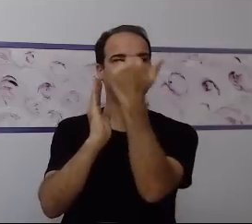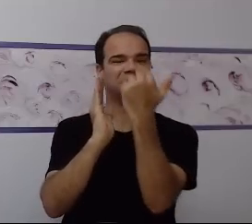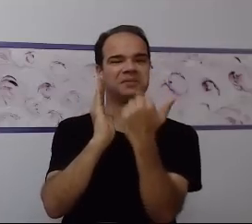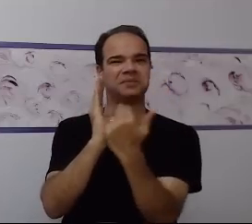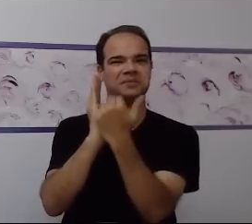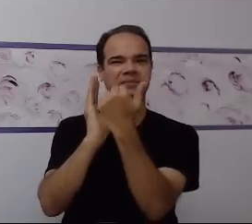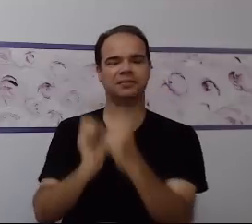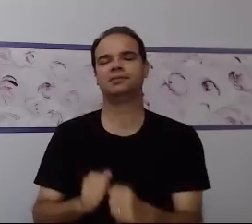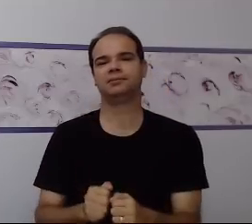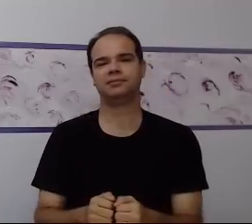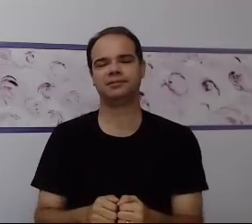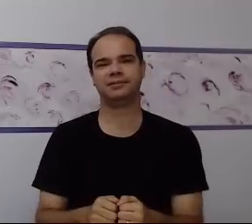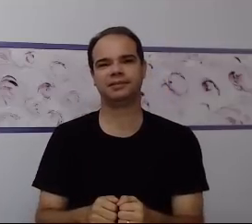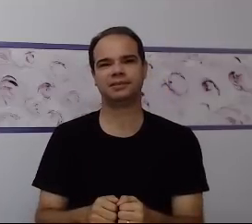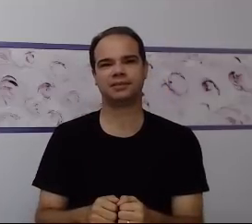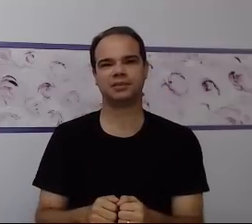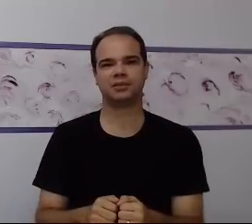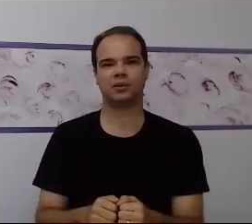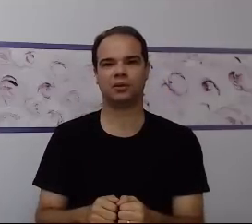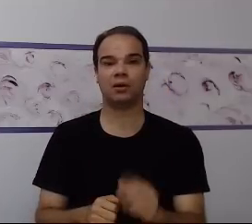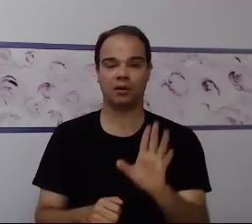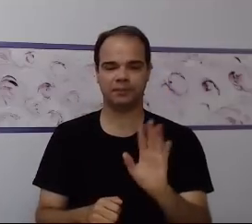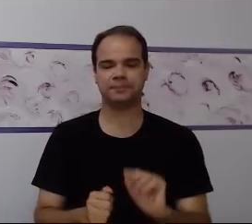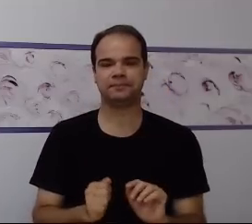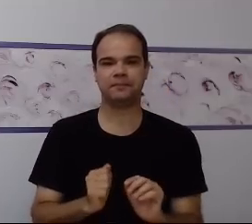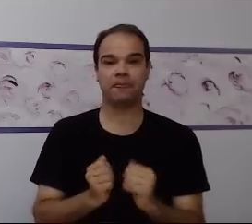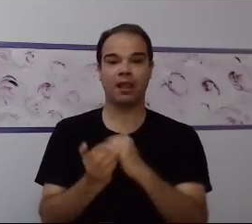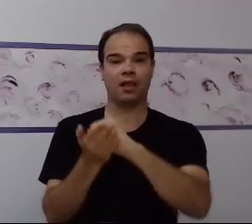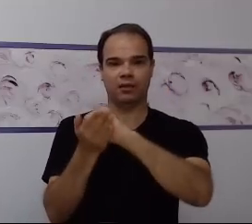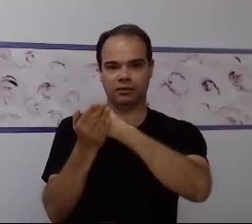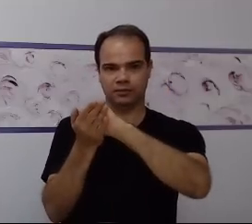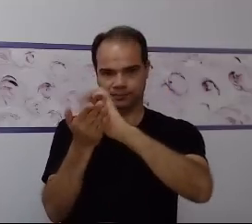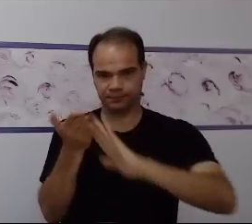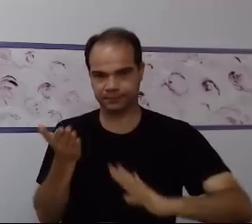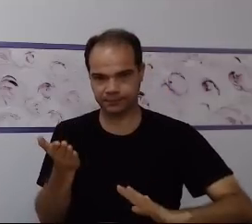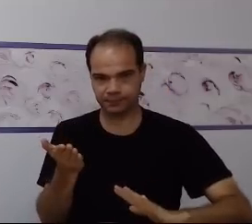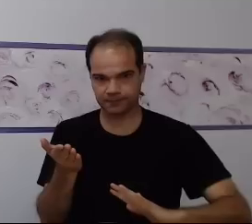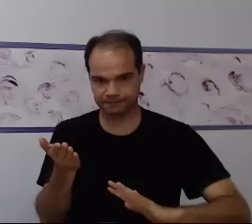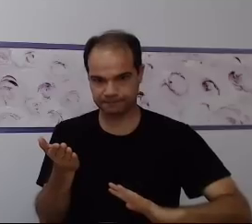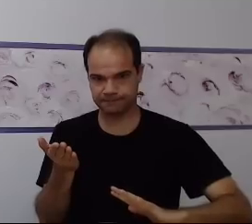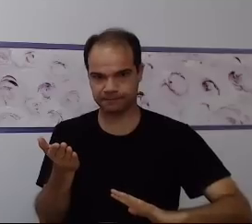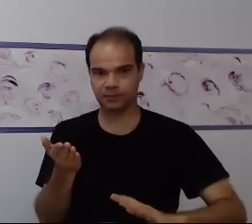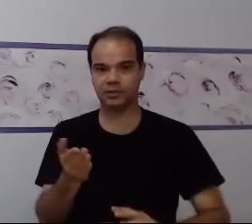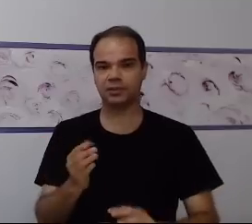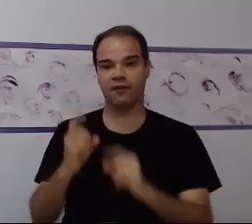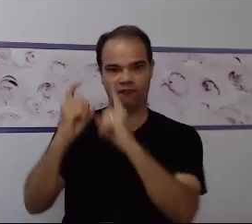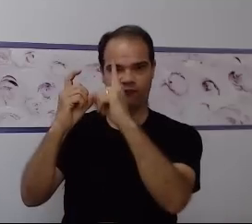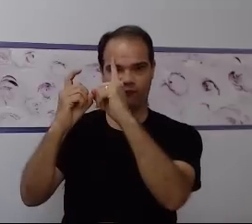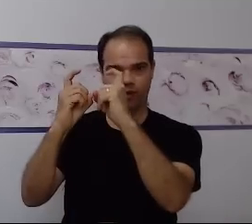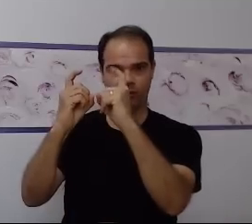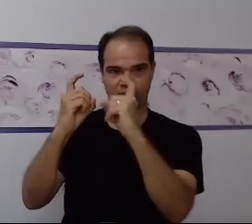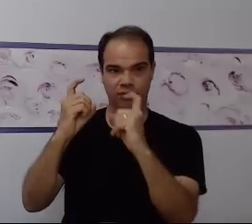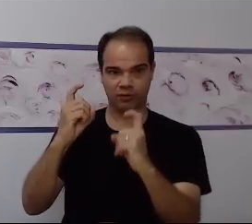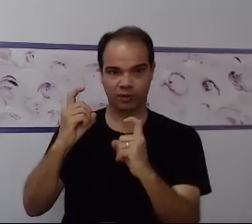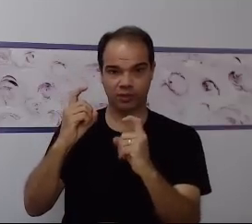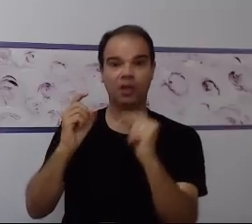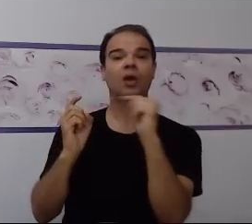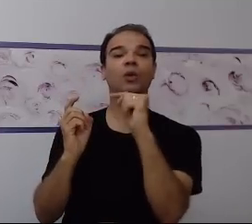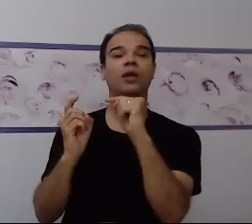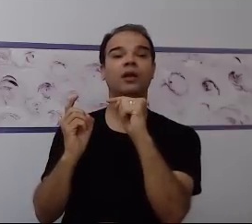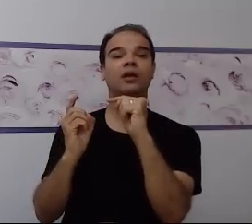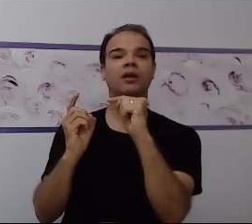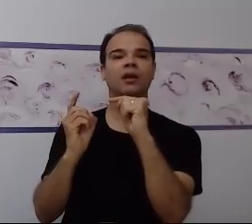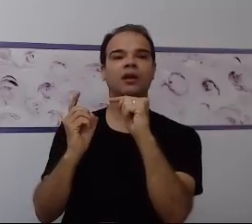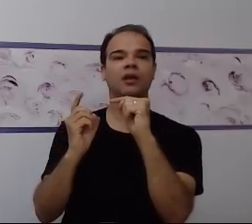Só salientando que a atividade com o respaldo da imagem, ela precisa conter